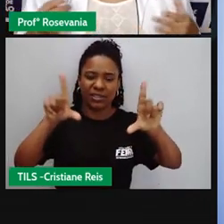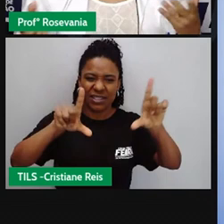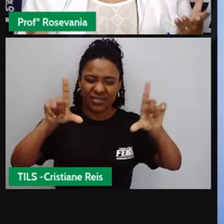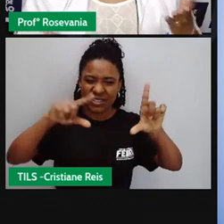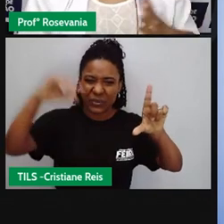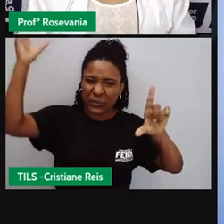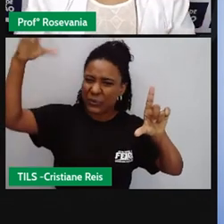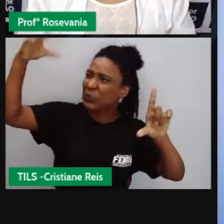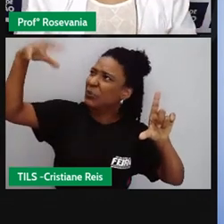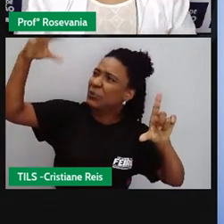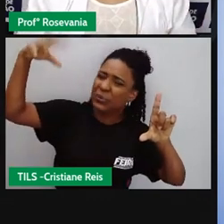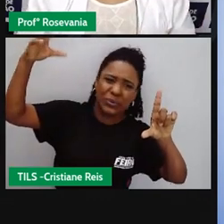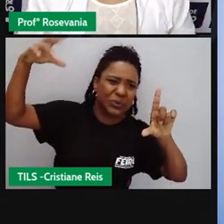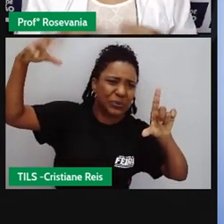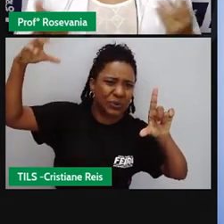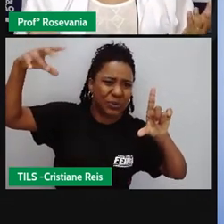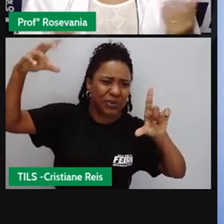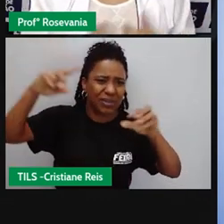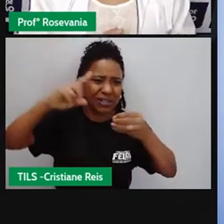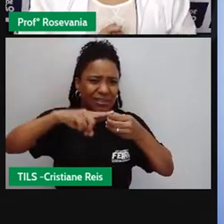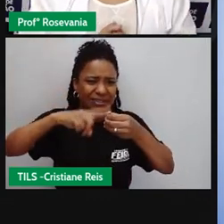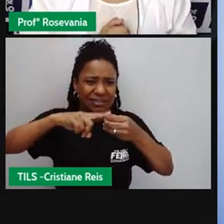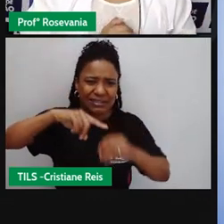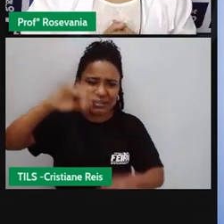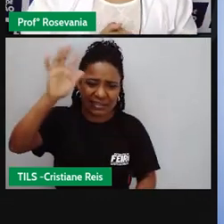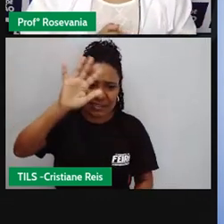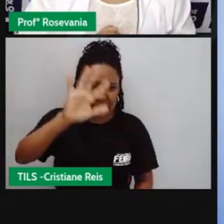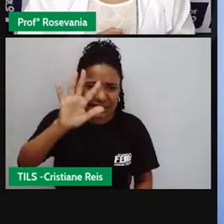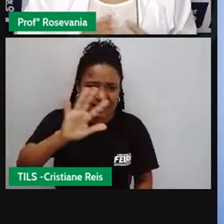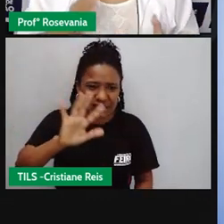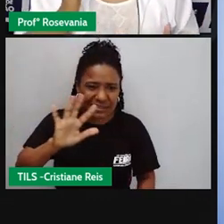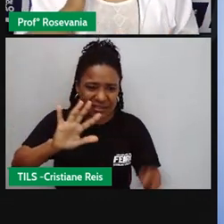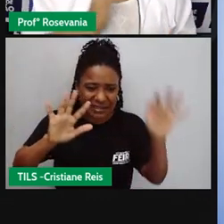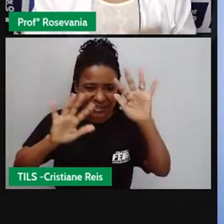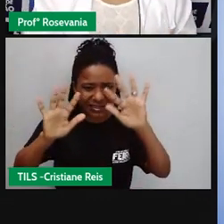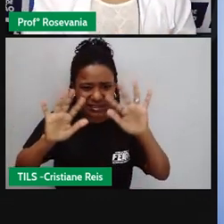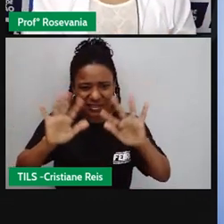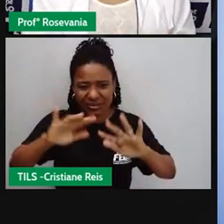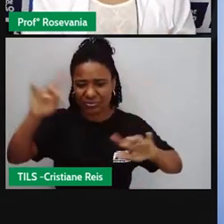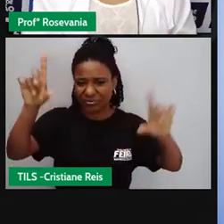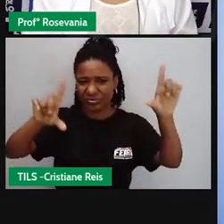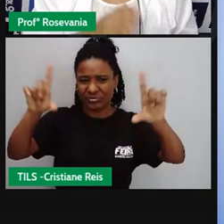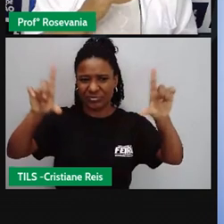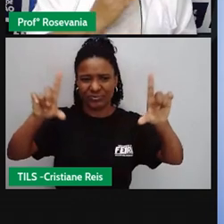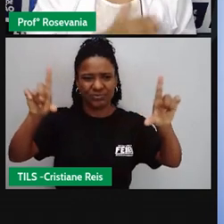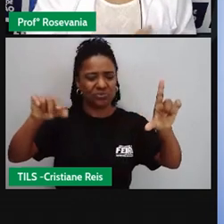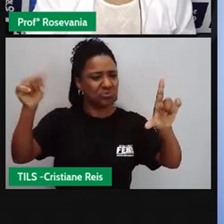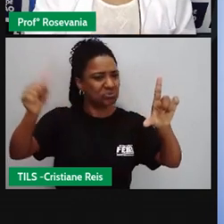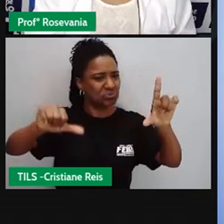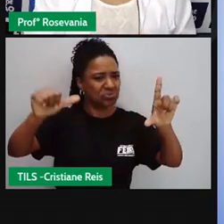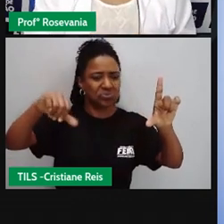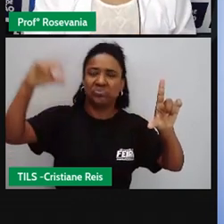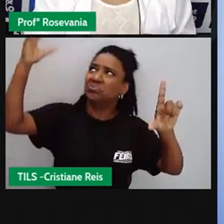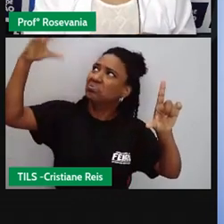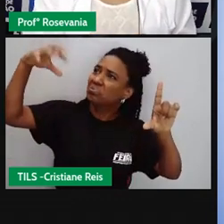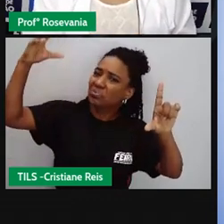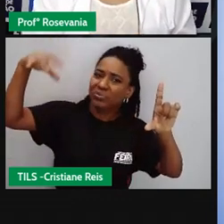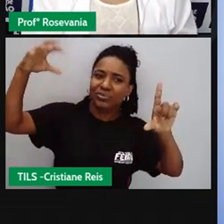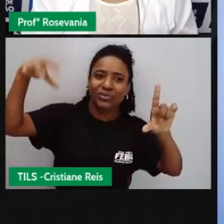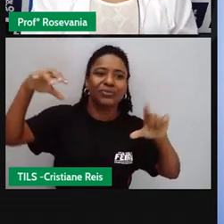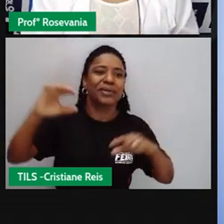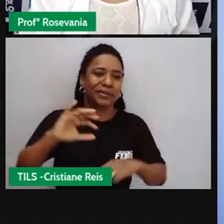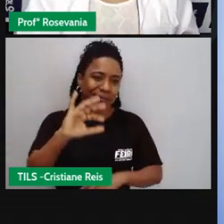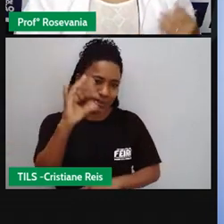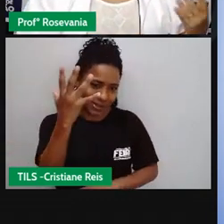apresentam a imagem né com a qualidade digital que a gente tá acostumado a ter agora né então a falta dessa estrutura e a dificuldade de comunicação